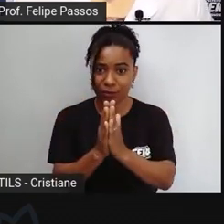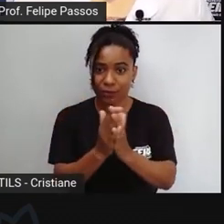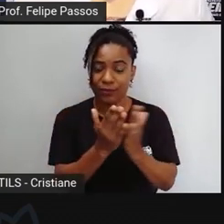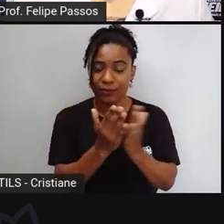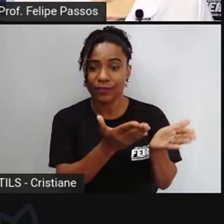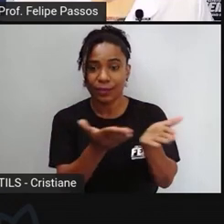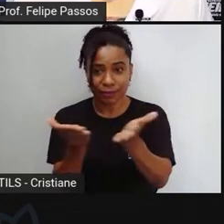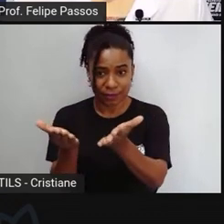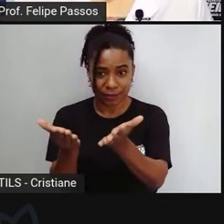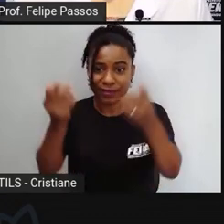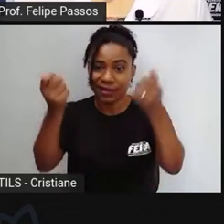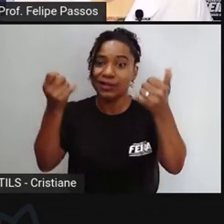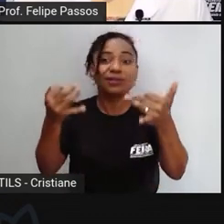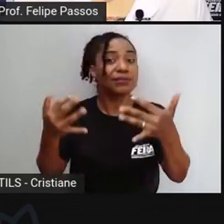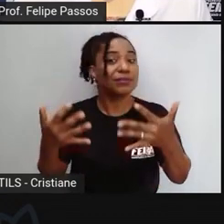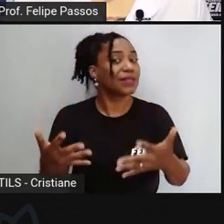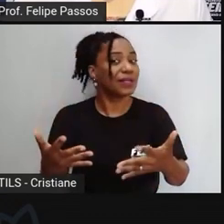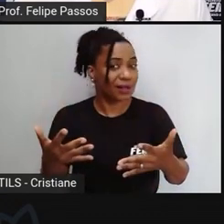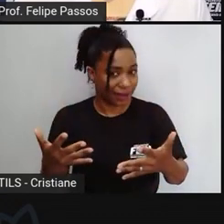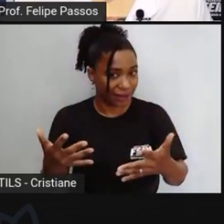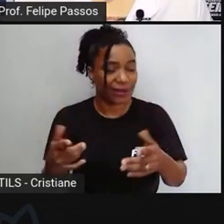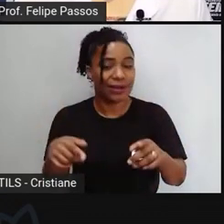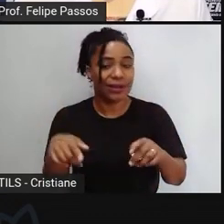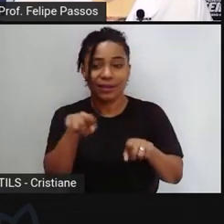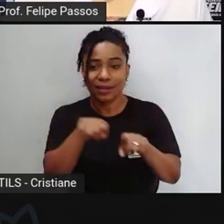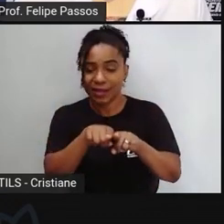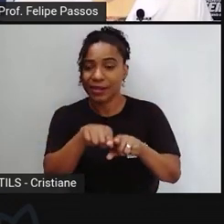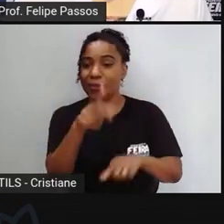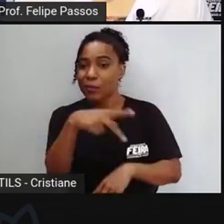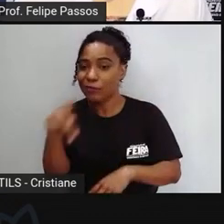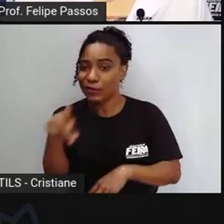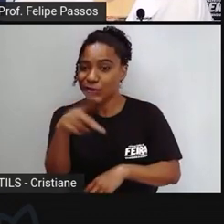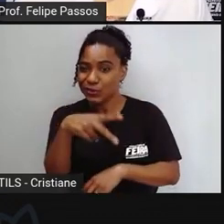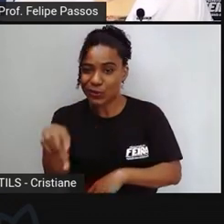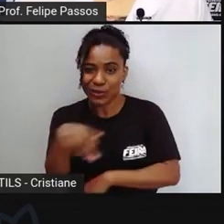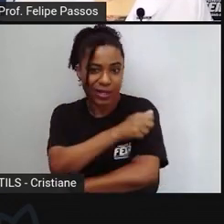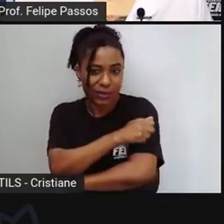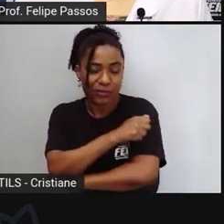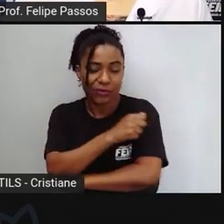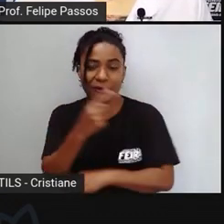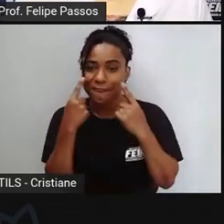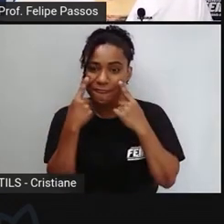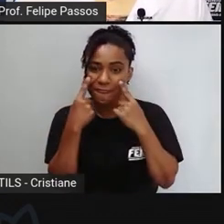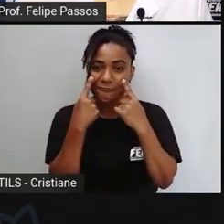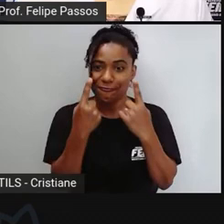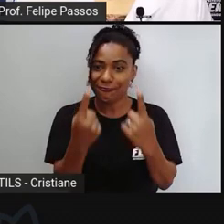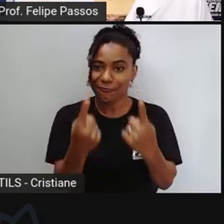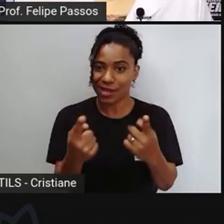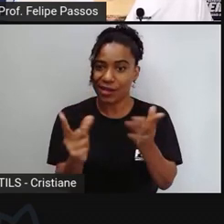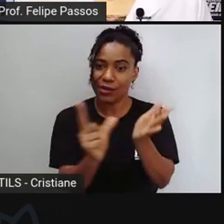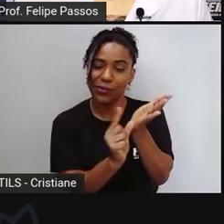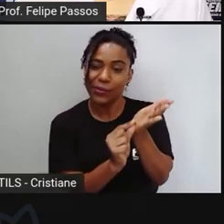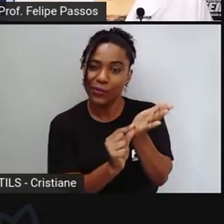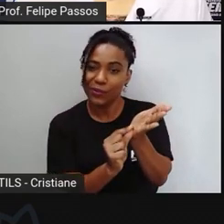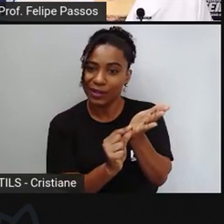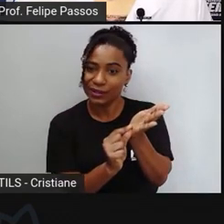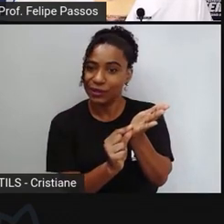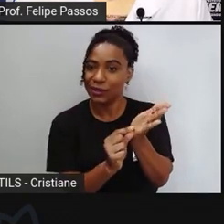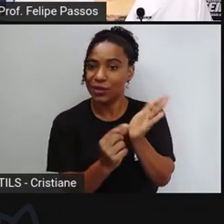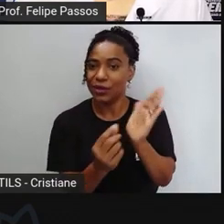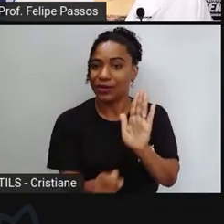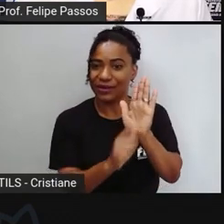aos nossos alunos, aos nossos professores, a essência desse artigo com